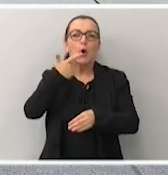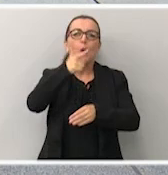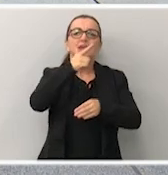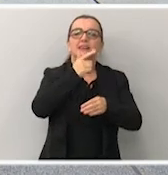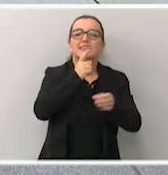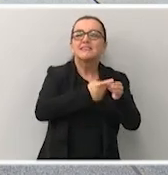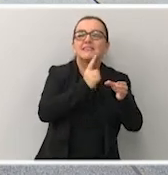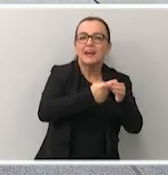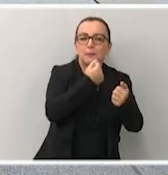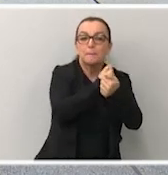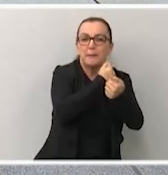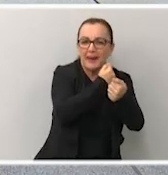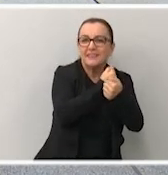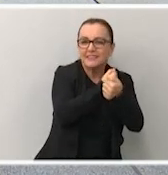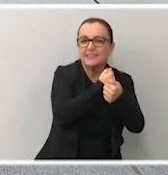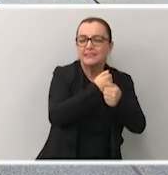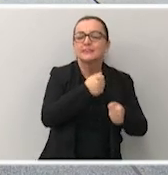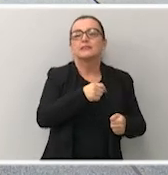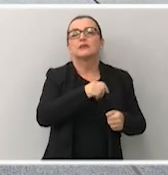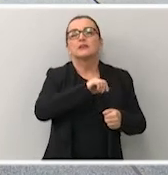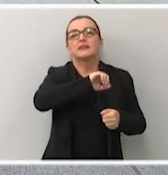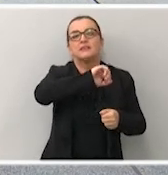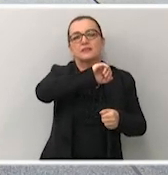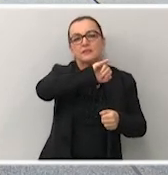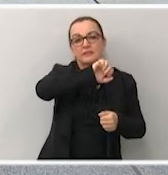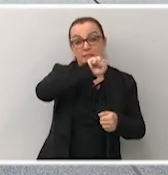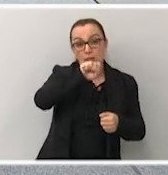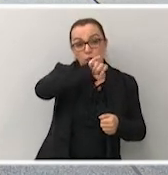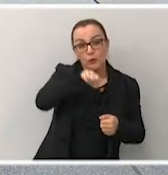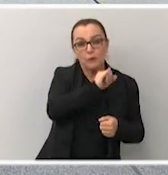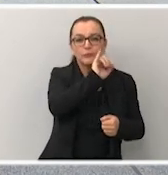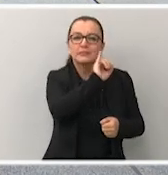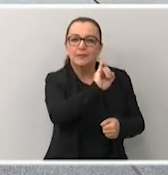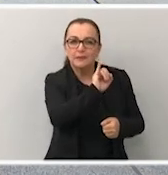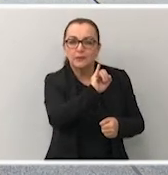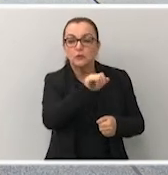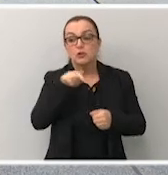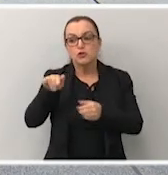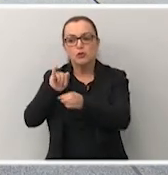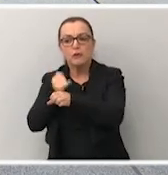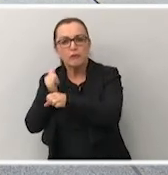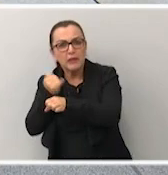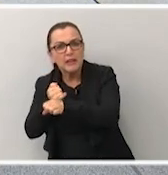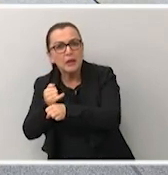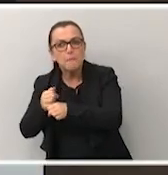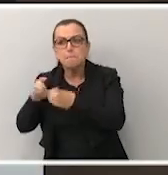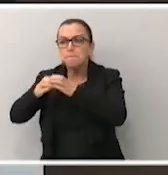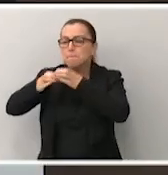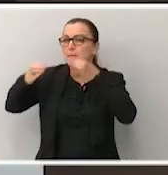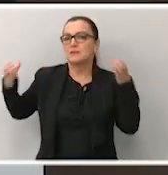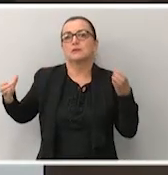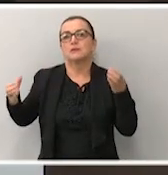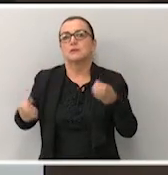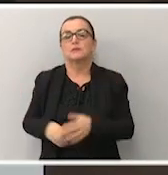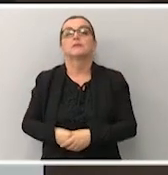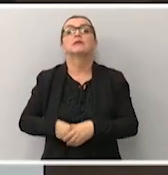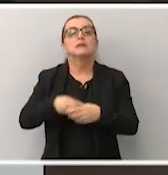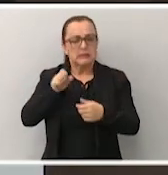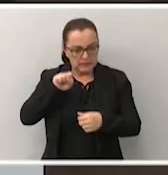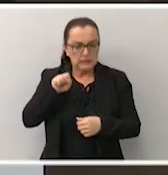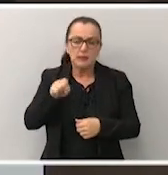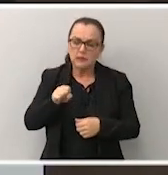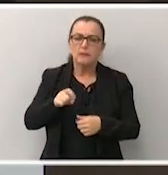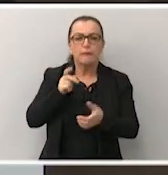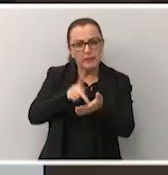fazendo as contas aí, três vezes mais, da cidade de São João do Itaperiú. É muita gente votando. Sem dúvida, o que só